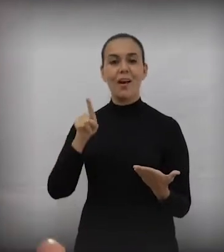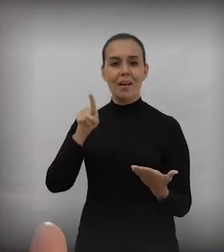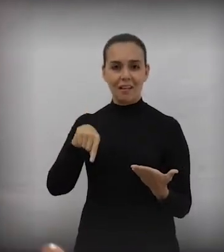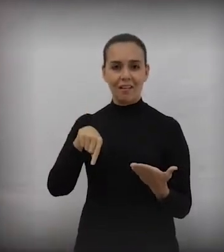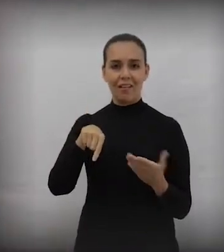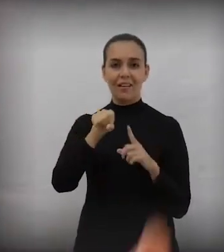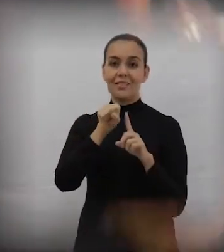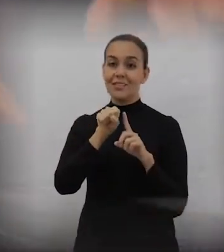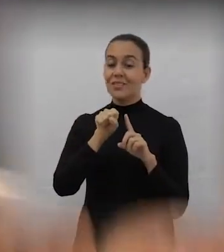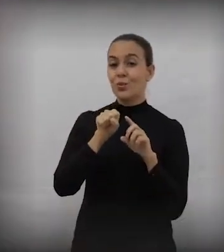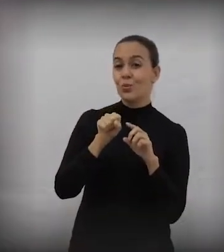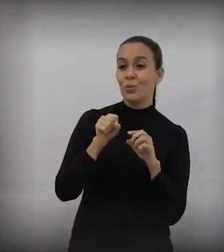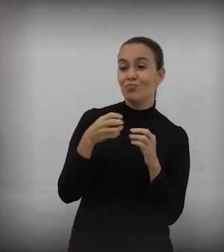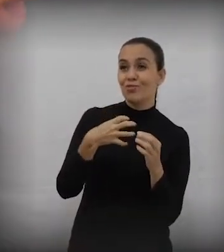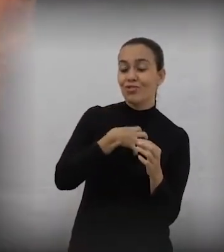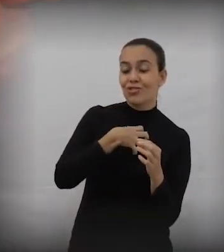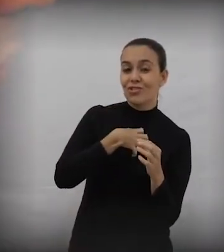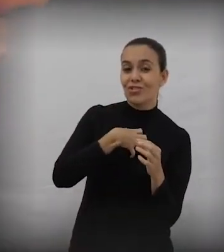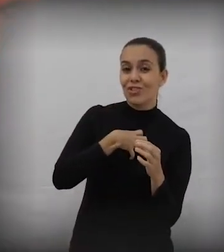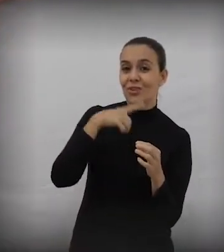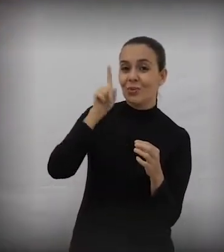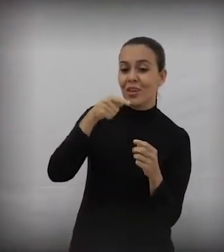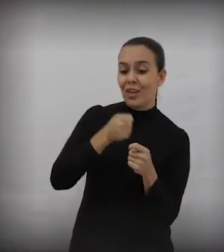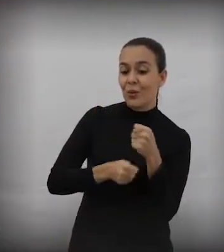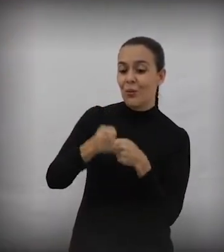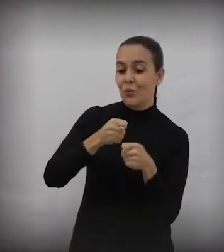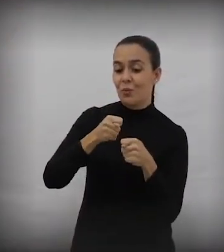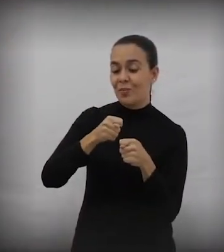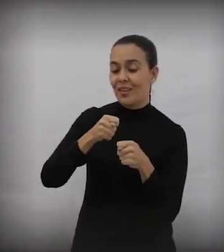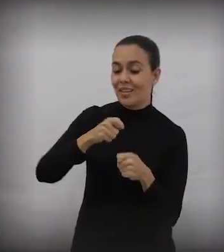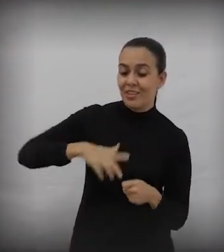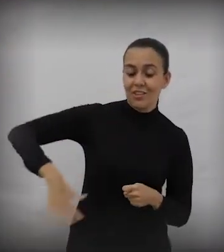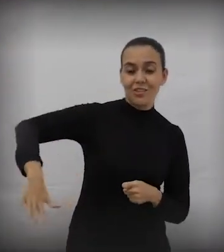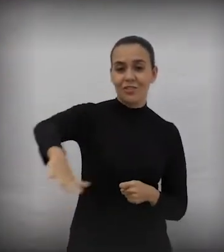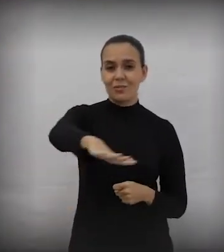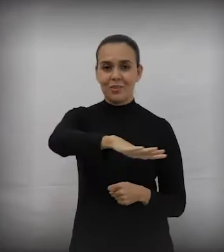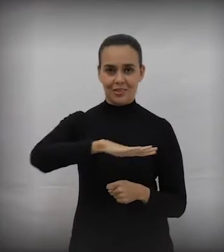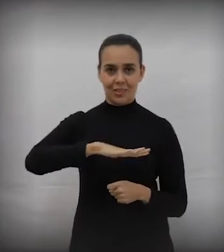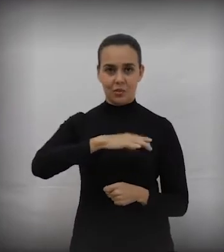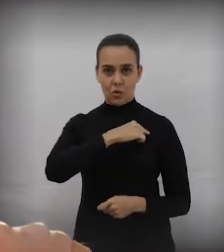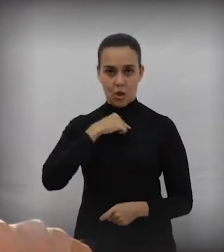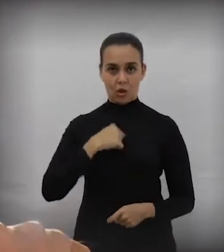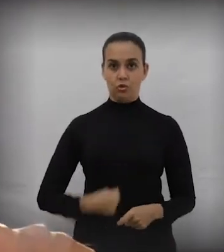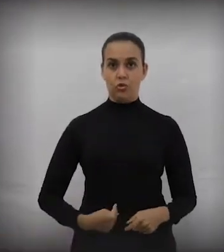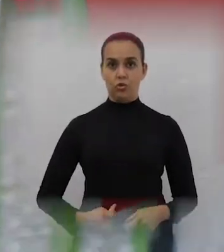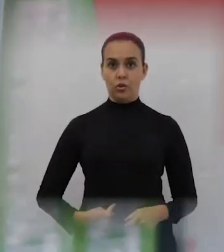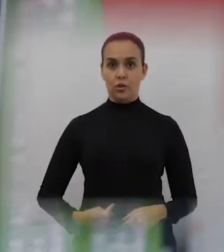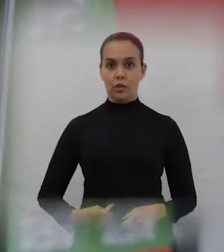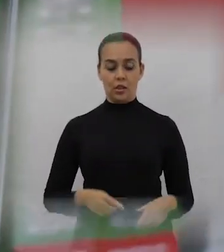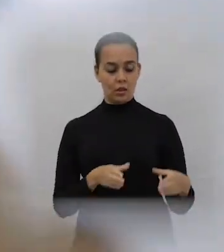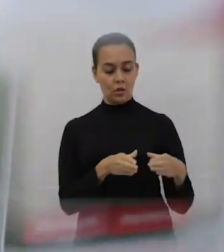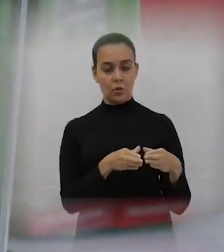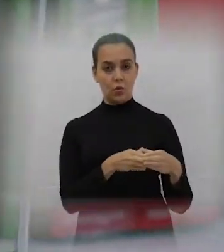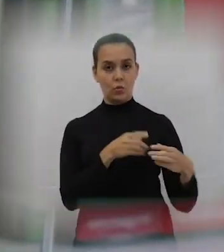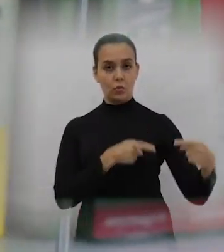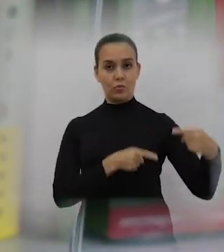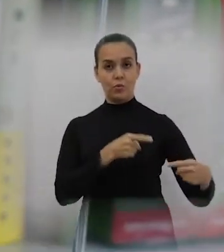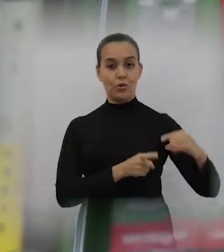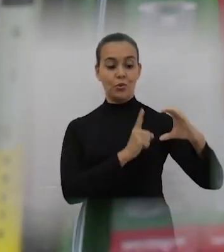introduzir, na China governada pelo Partido Comunista, elementos de economia de mercado,